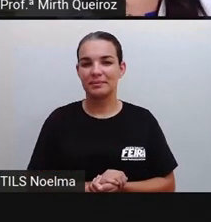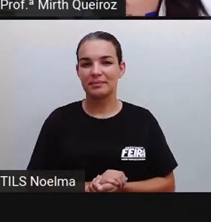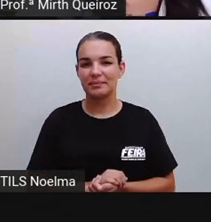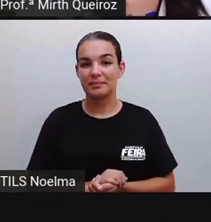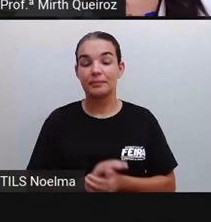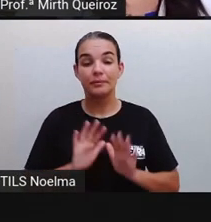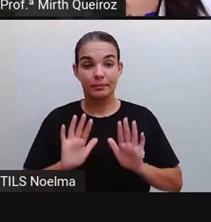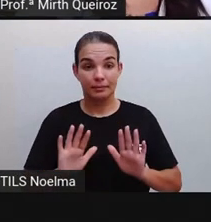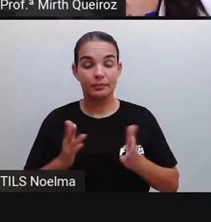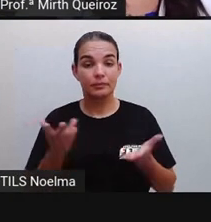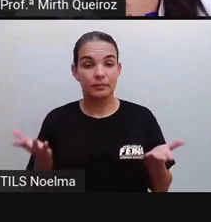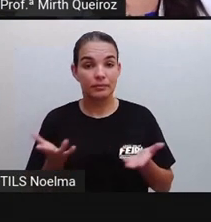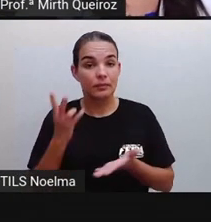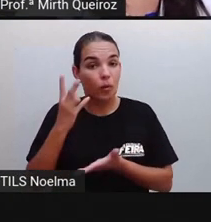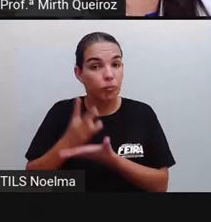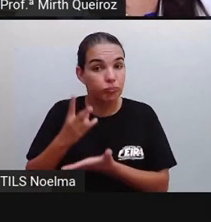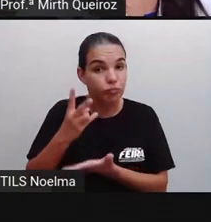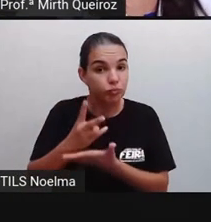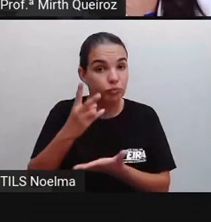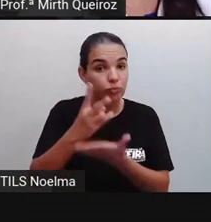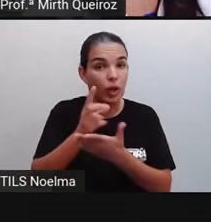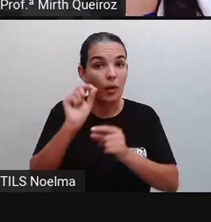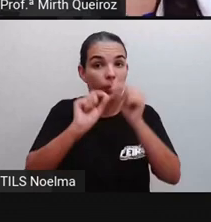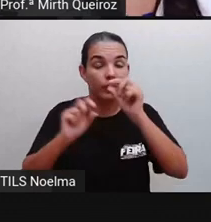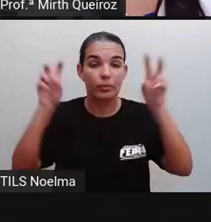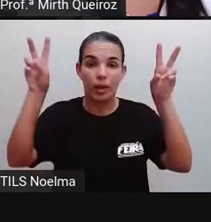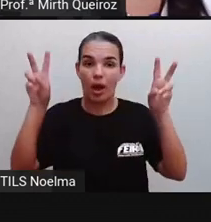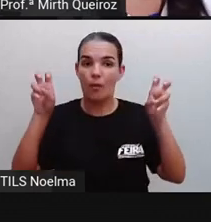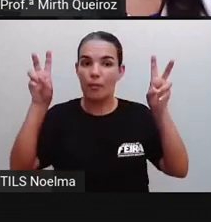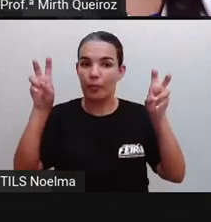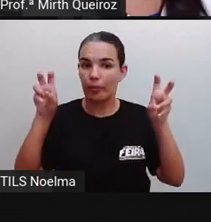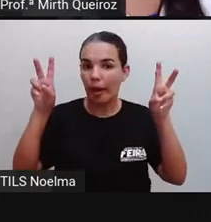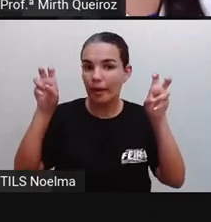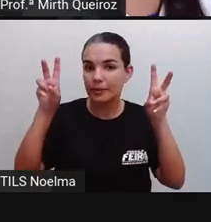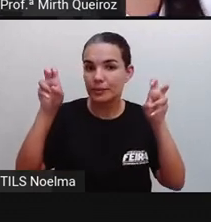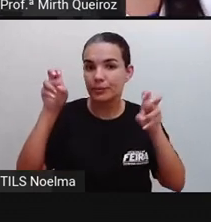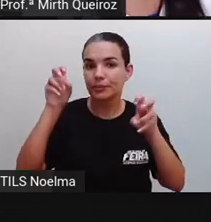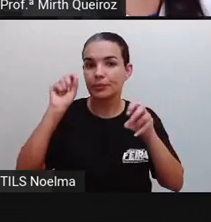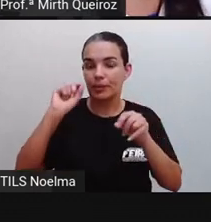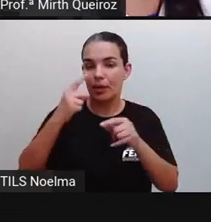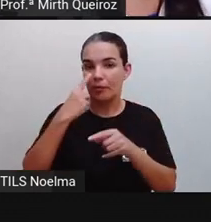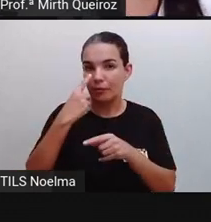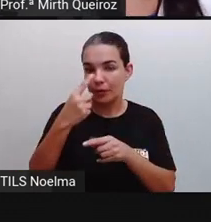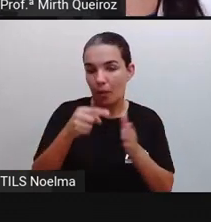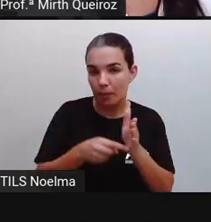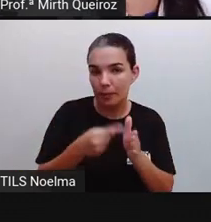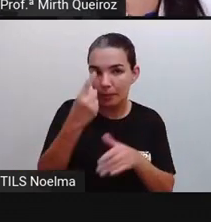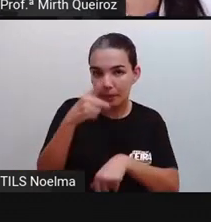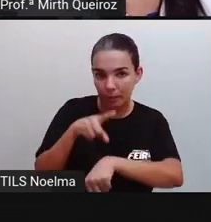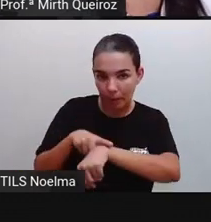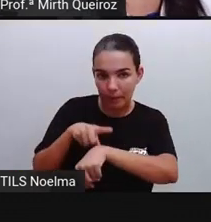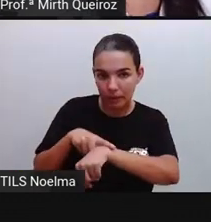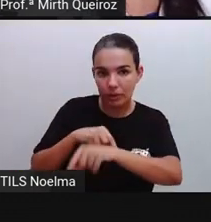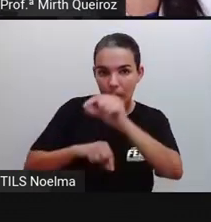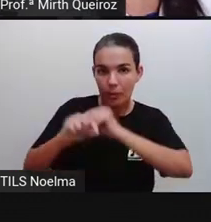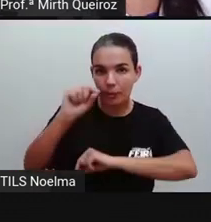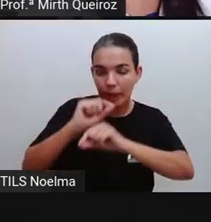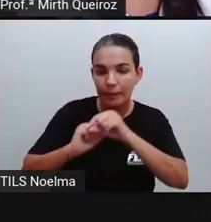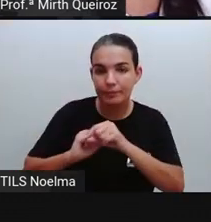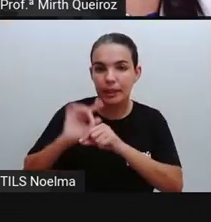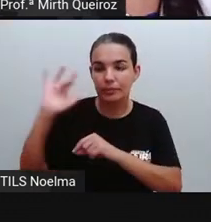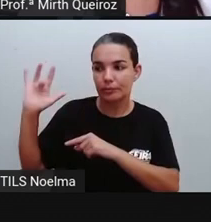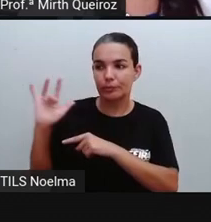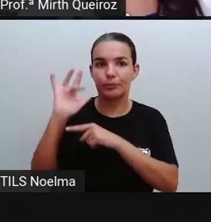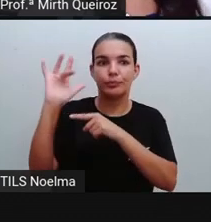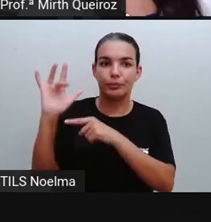A gente vai dar continuidade ao assunto que a gente viu no nosso primeiro momento, que é sobre